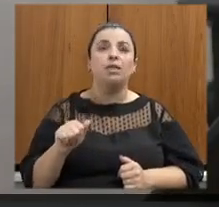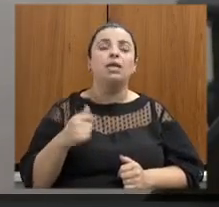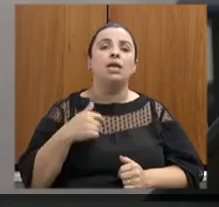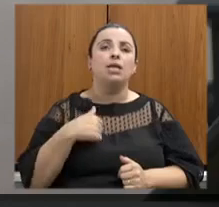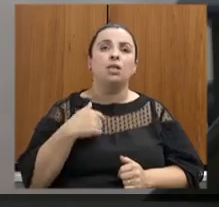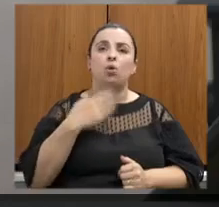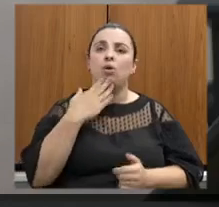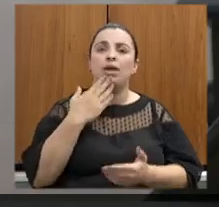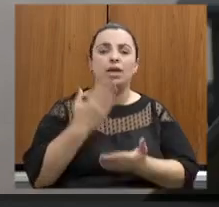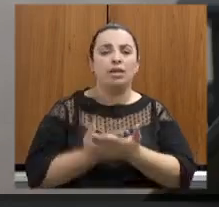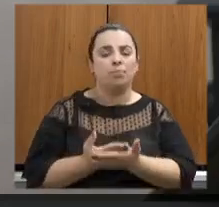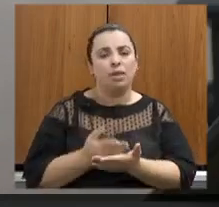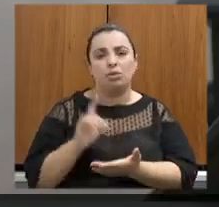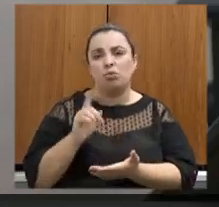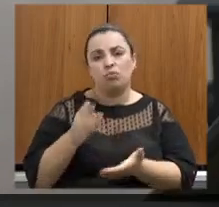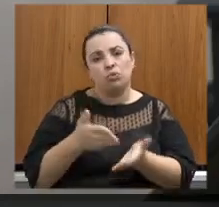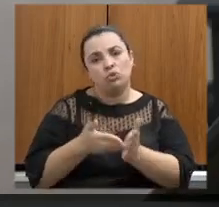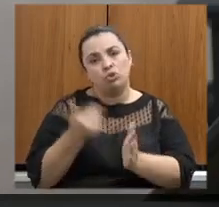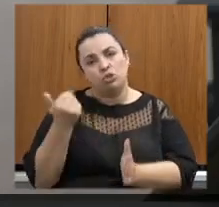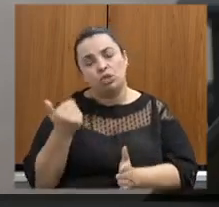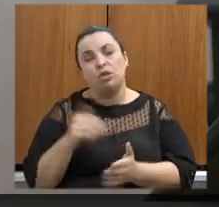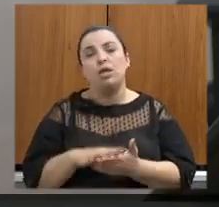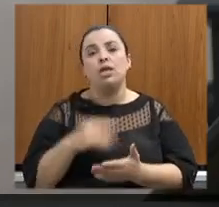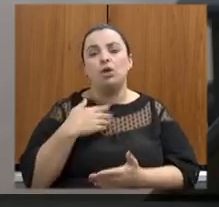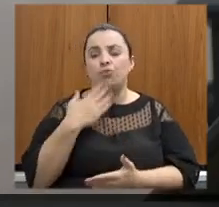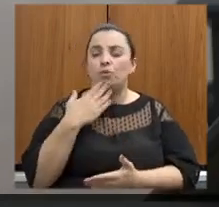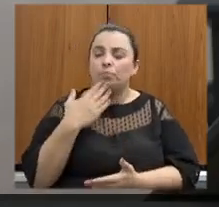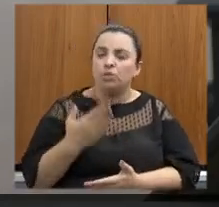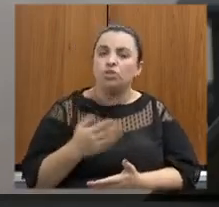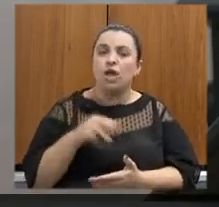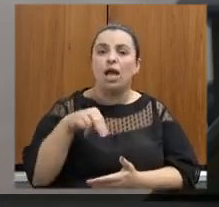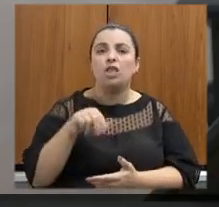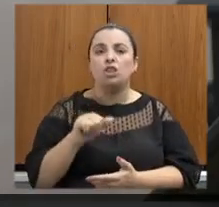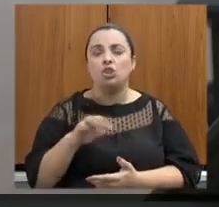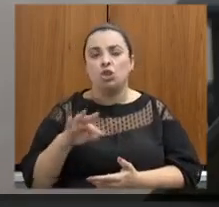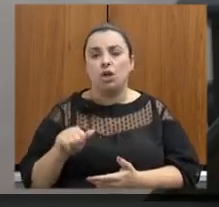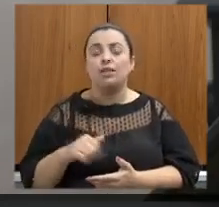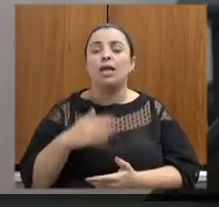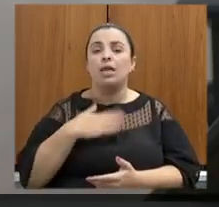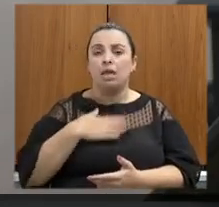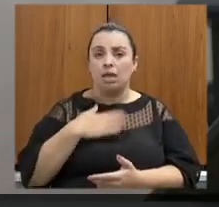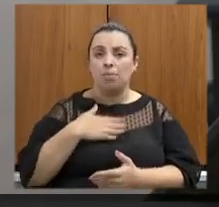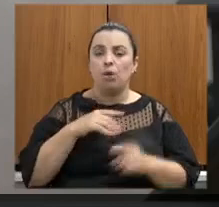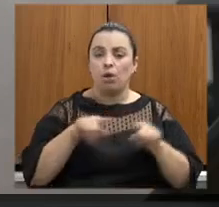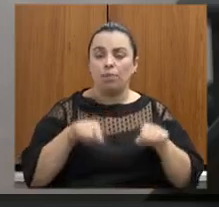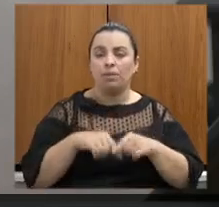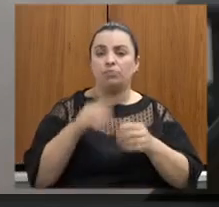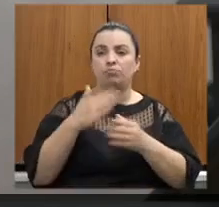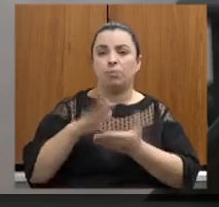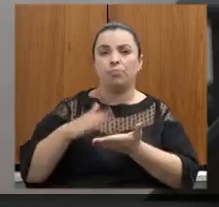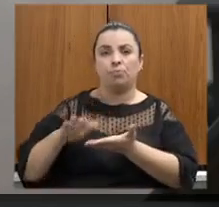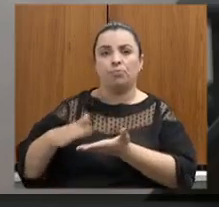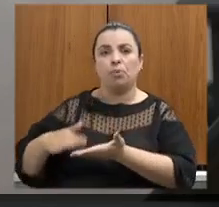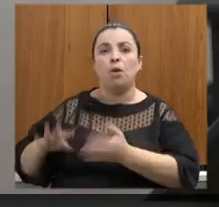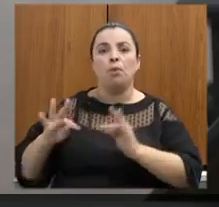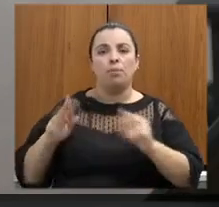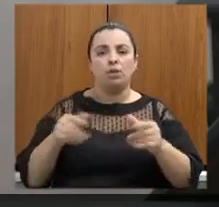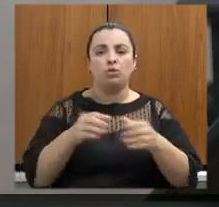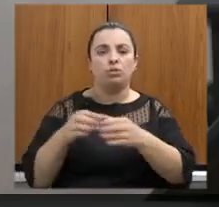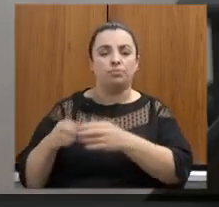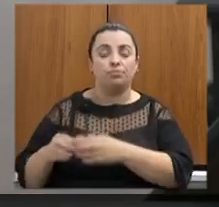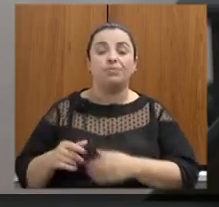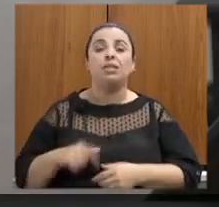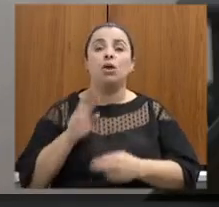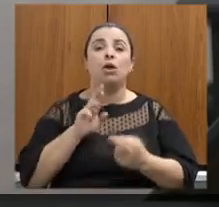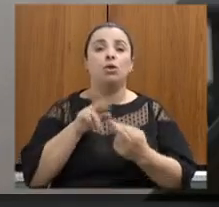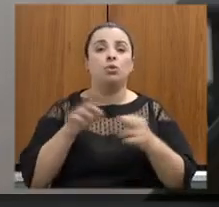solicitar as notas taxográficas e o meu gabinete mesmo enviará para todos os presentes nessa comissão cumprida a finalidade